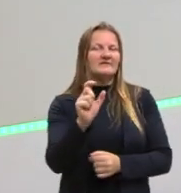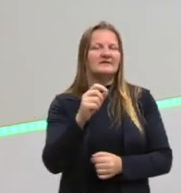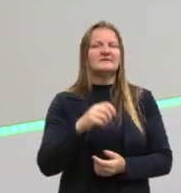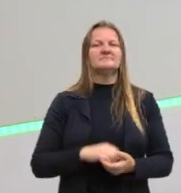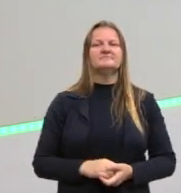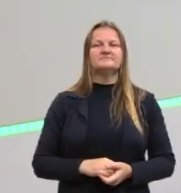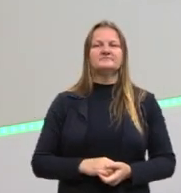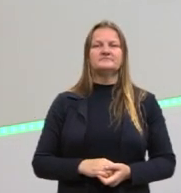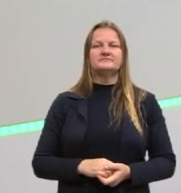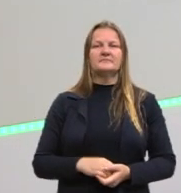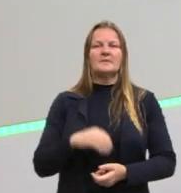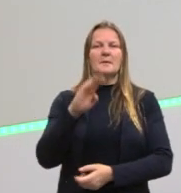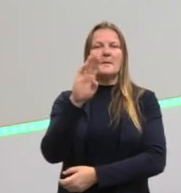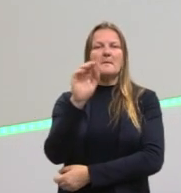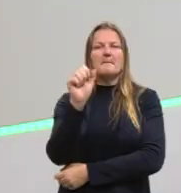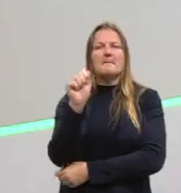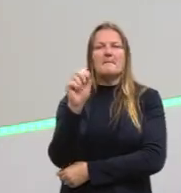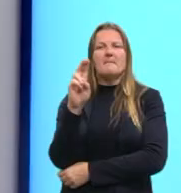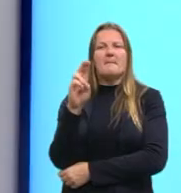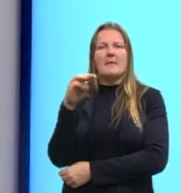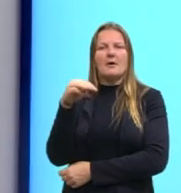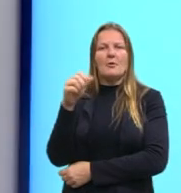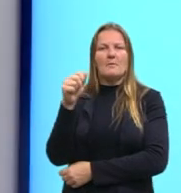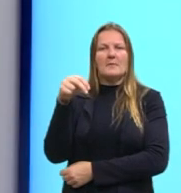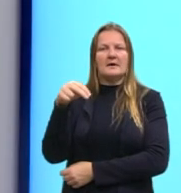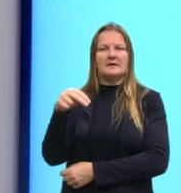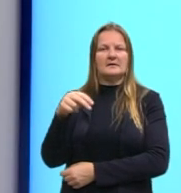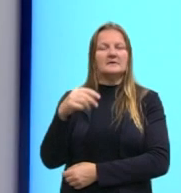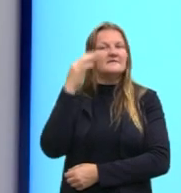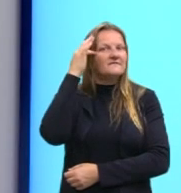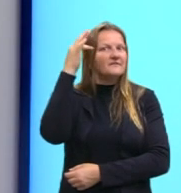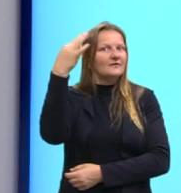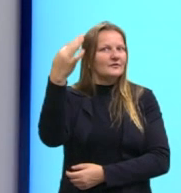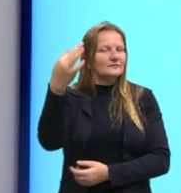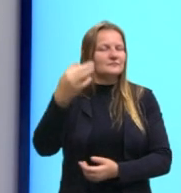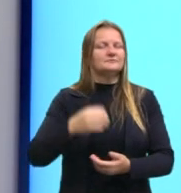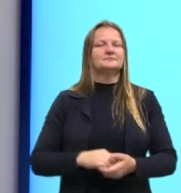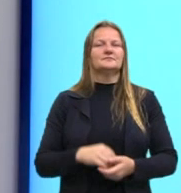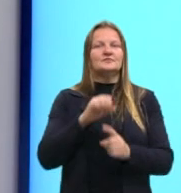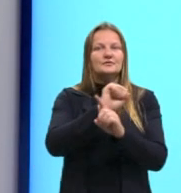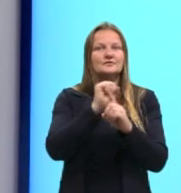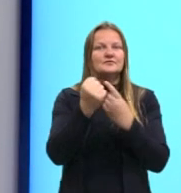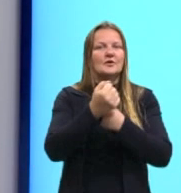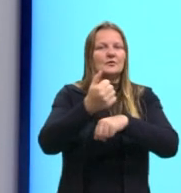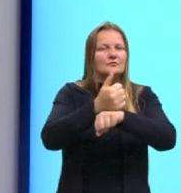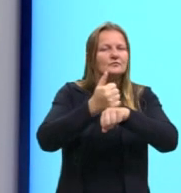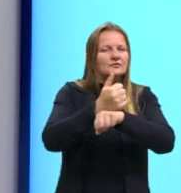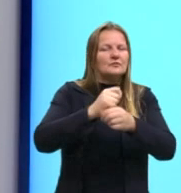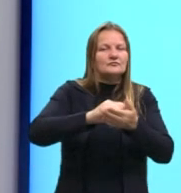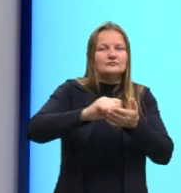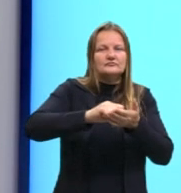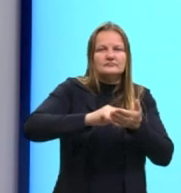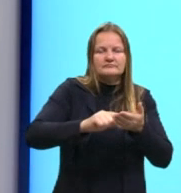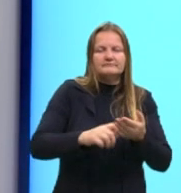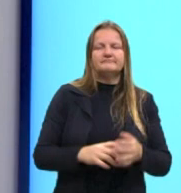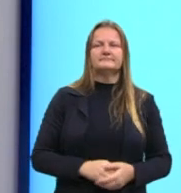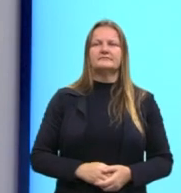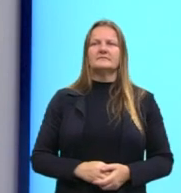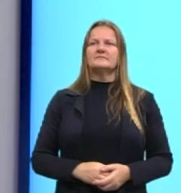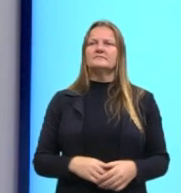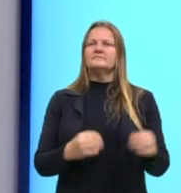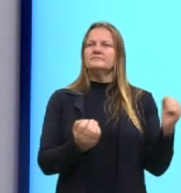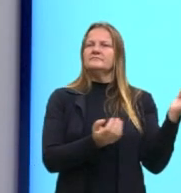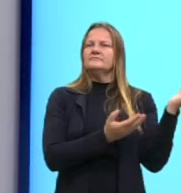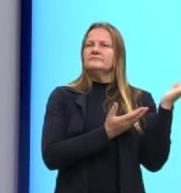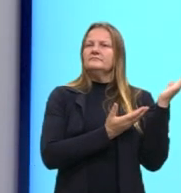Bauman. Seguindo, olha, algumas diferenças, o que caracteriza a pós-modernidade, esse movimento,